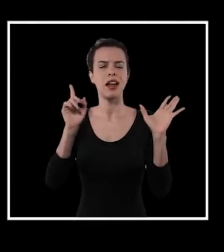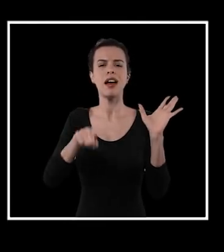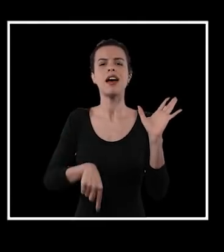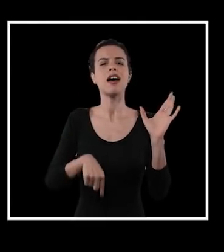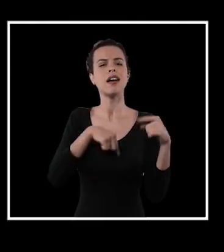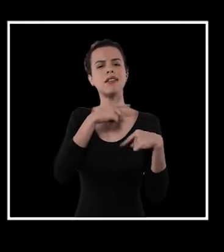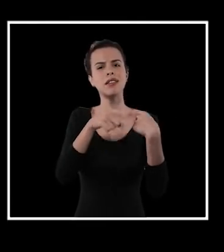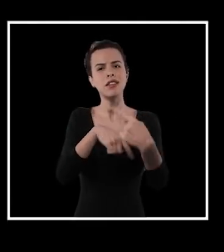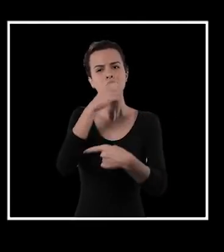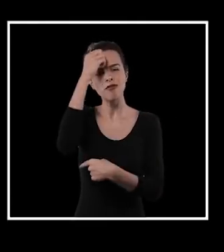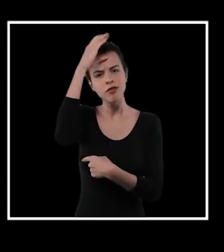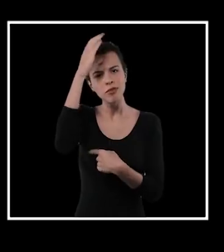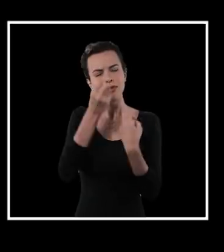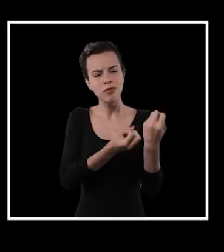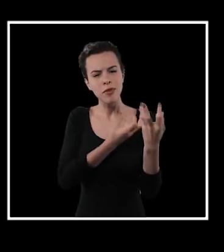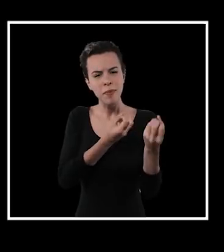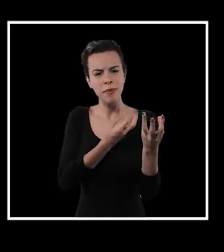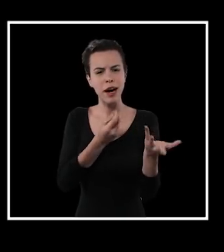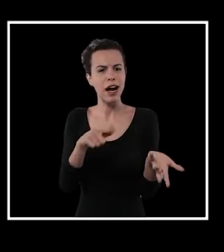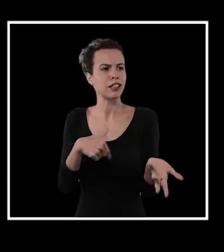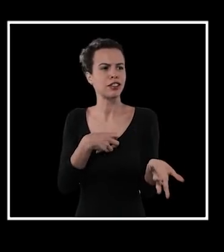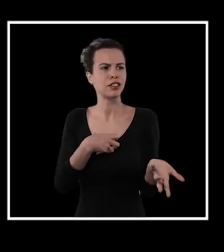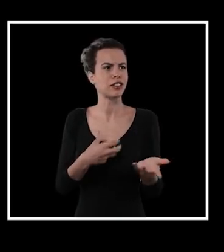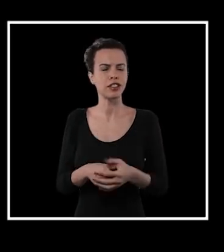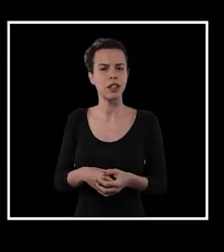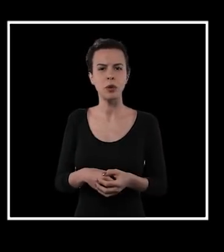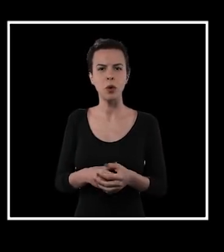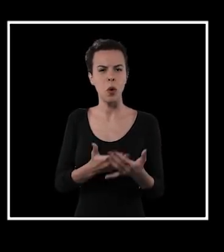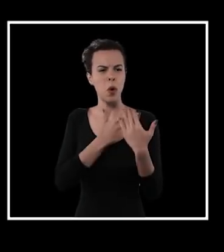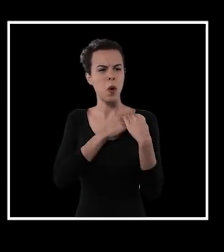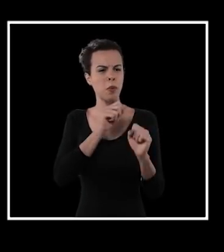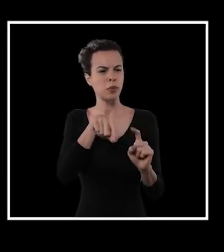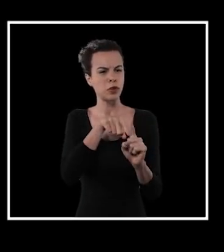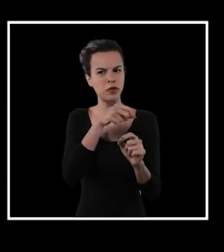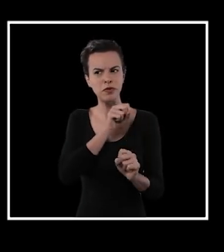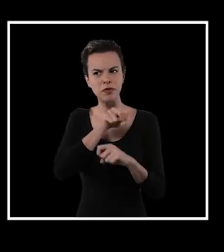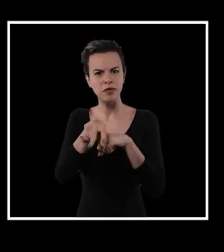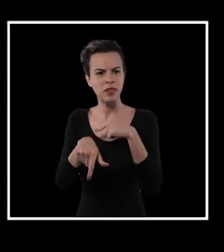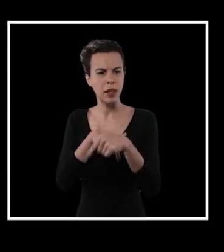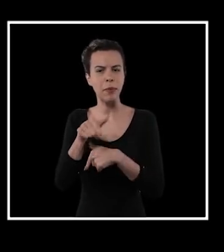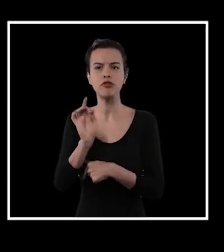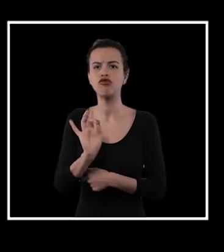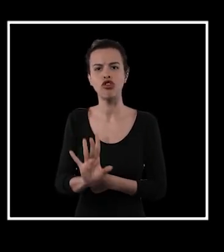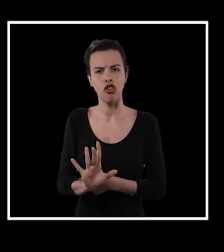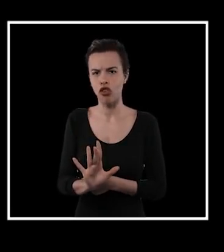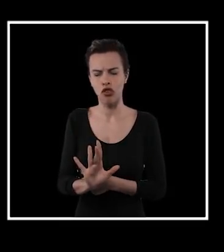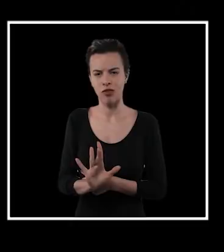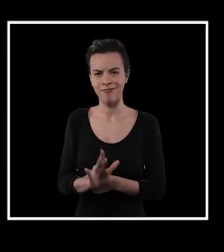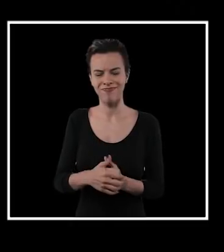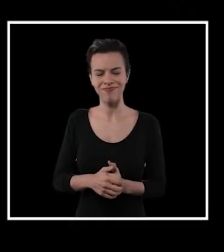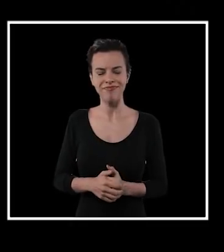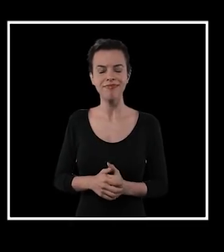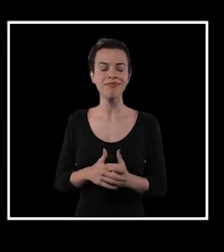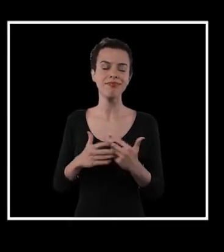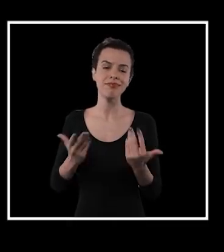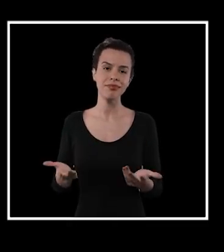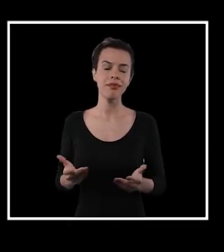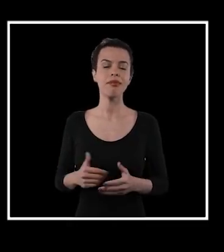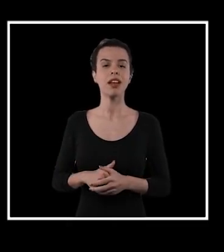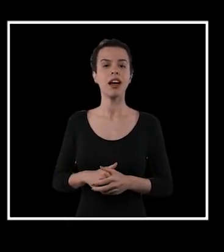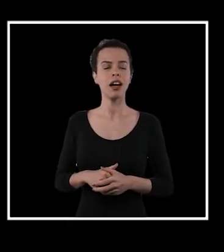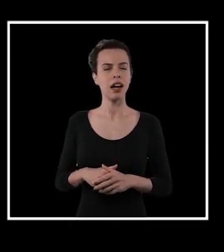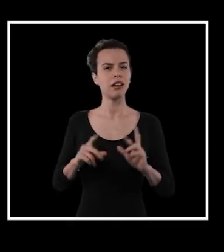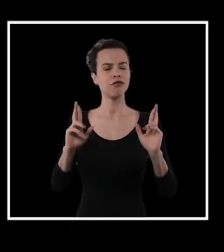conhecimento libertador, que não é conhecimento, sei lá, voltado para uma função no mercado de trabalho apenas.